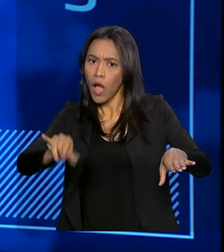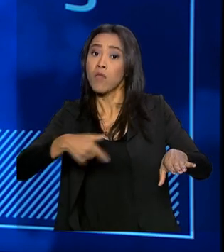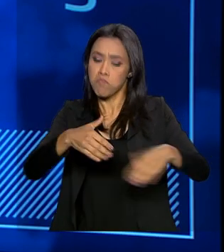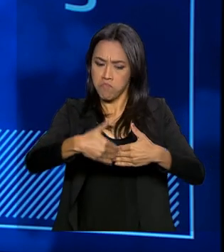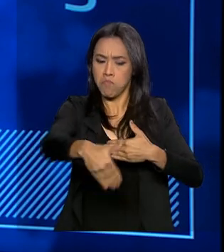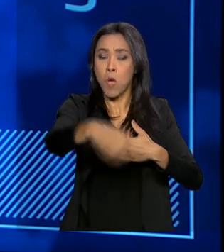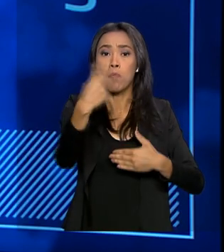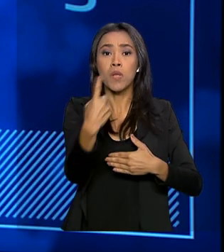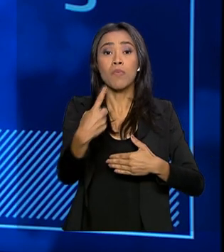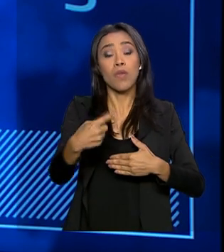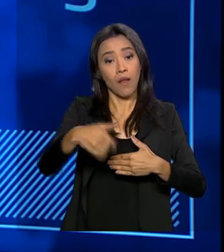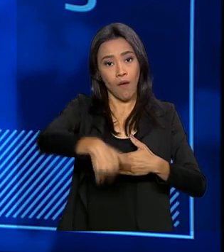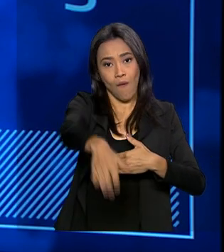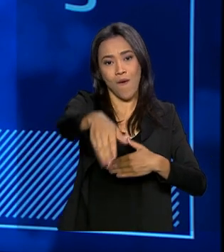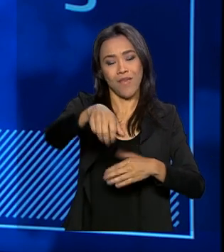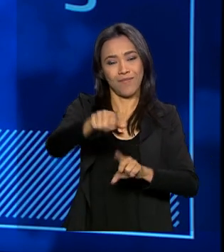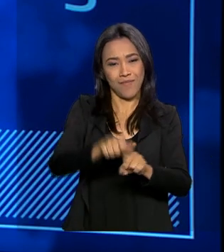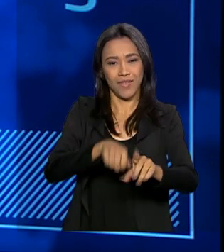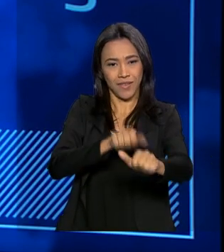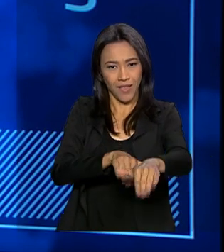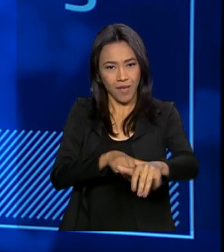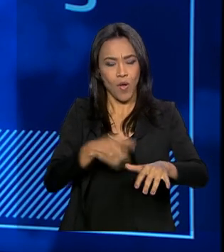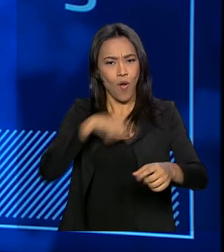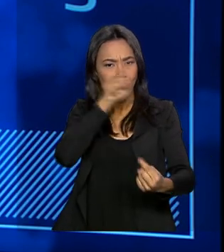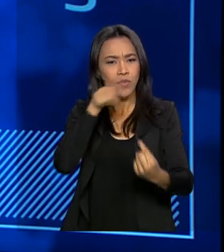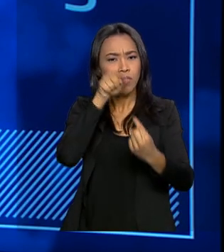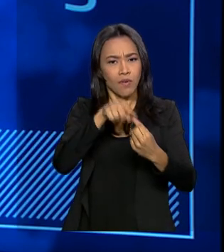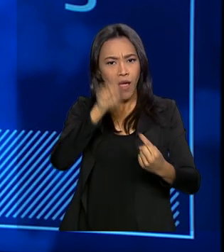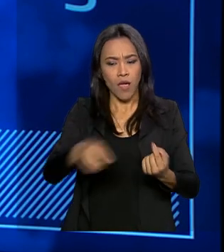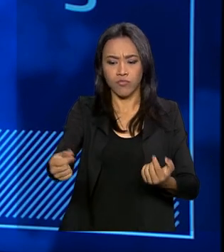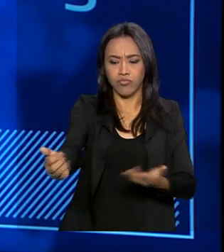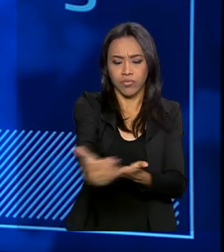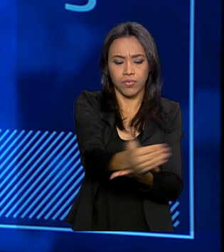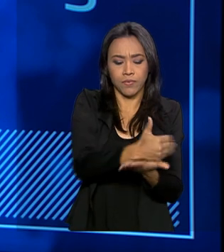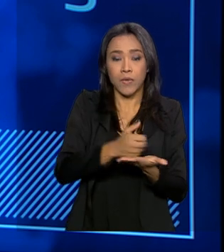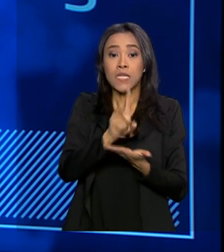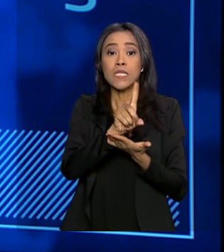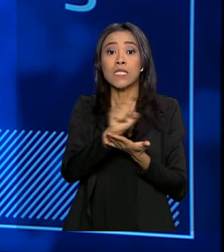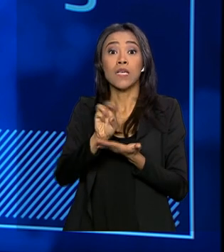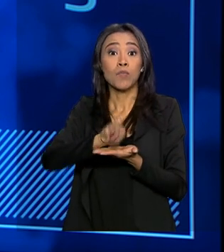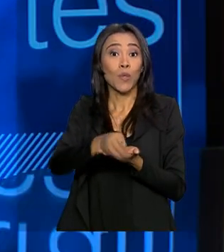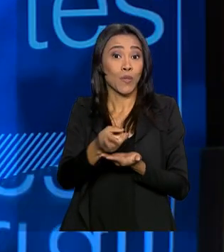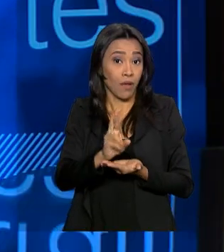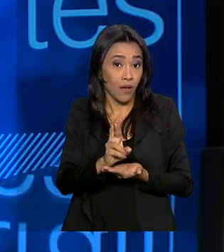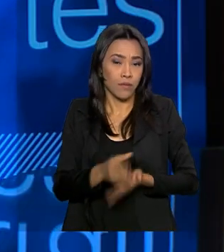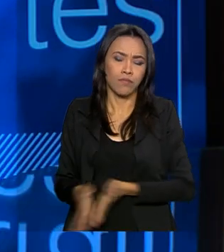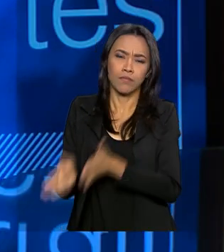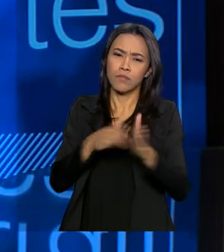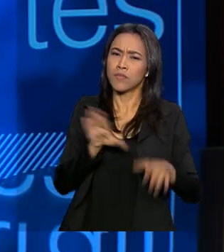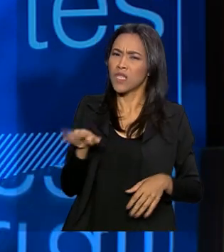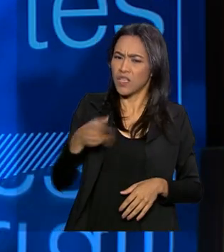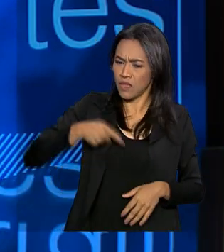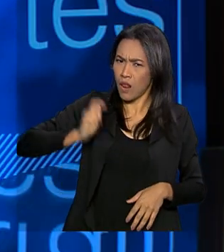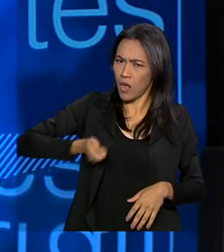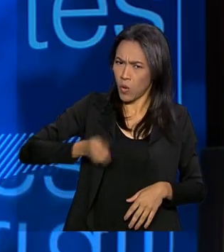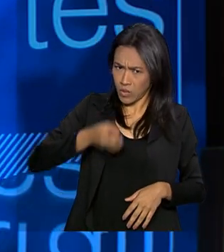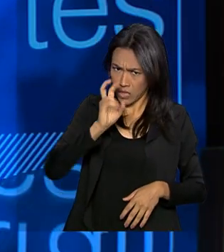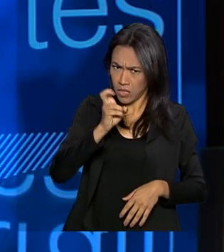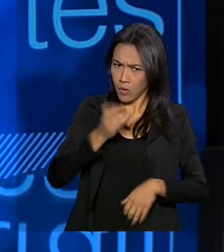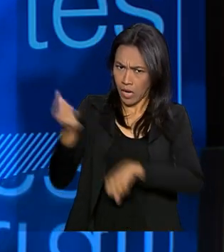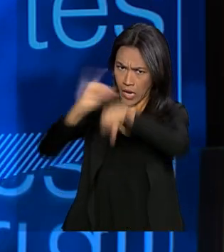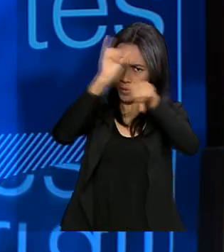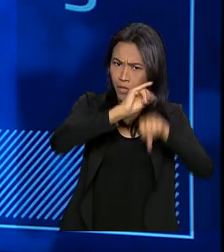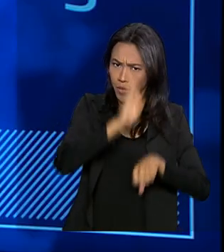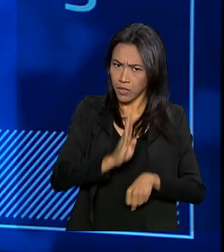leilão agora em setembro. A nossa ideia é arrecadar esse ano em torno de 100 milhões de reais. E esses leilões vão ocorrer em cinco capitais do